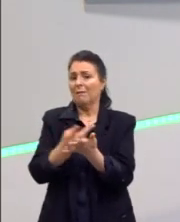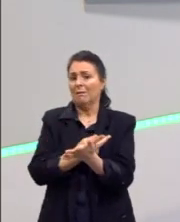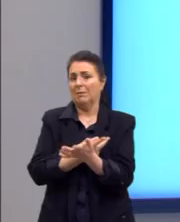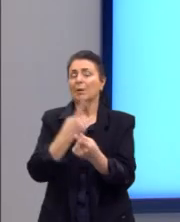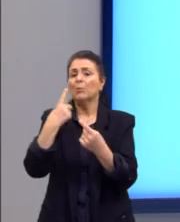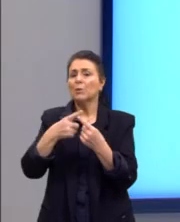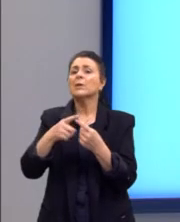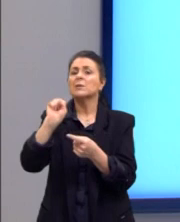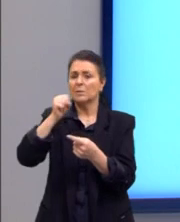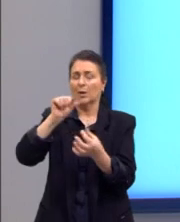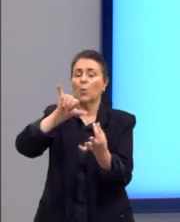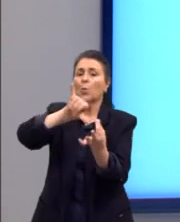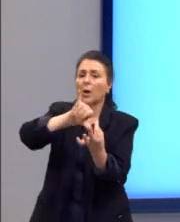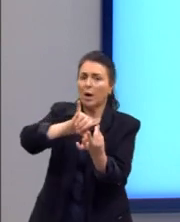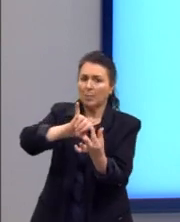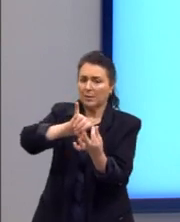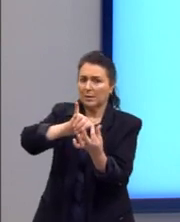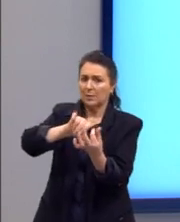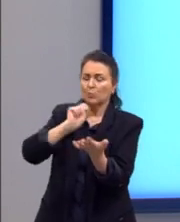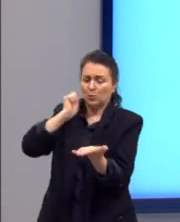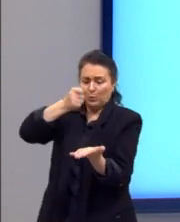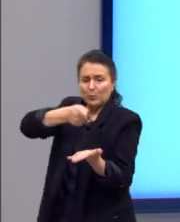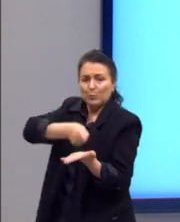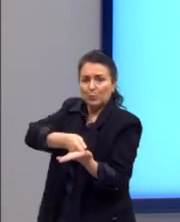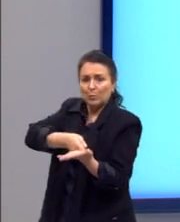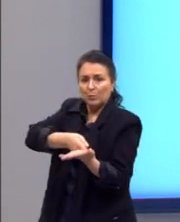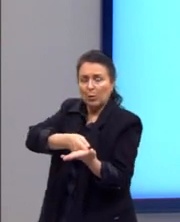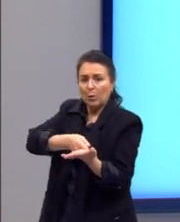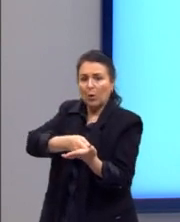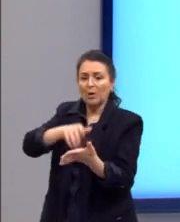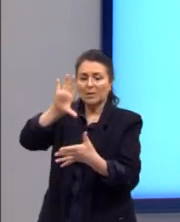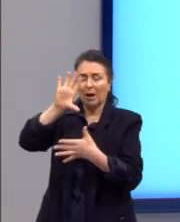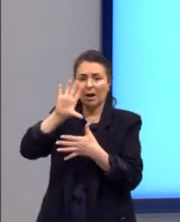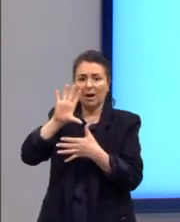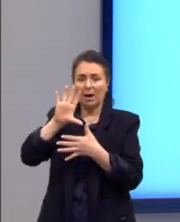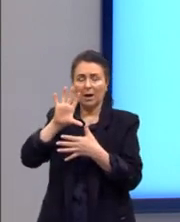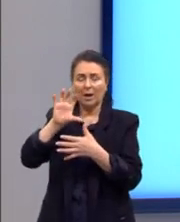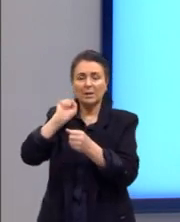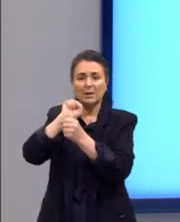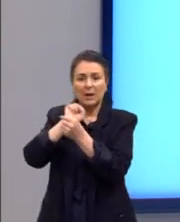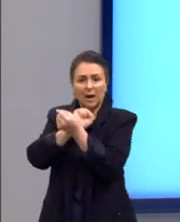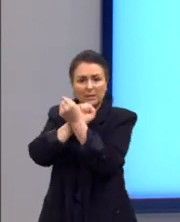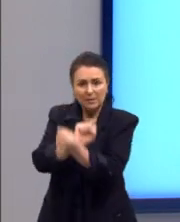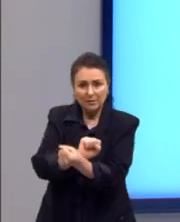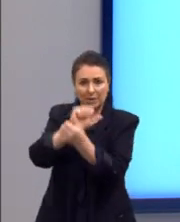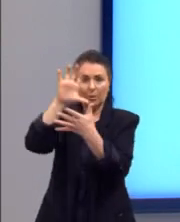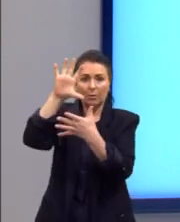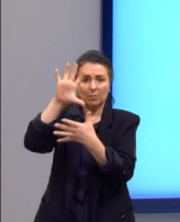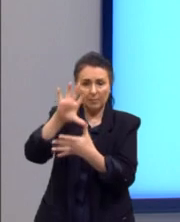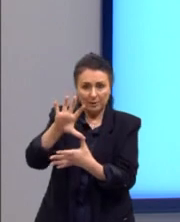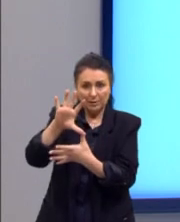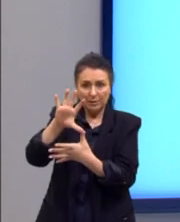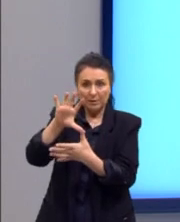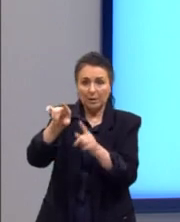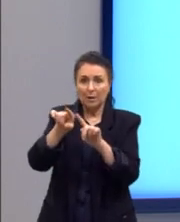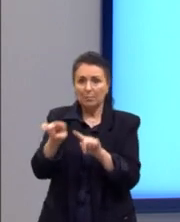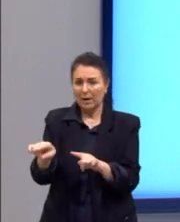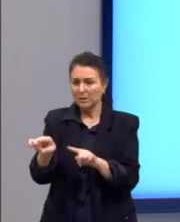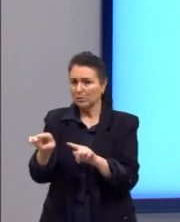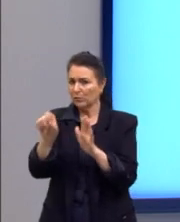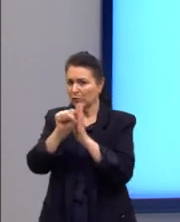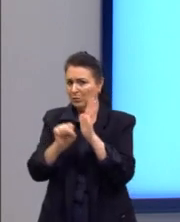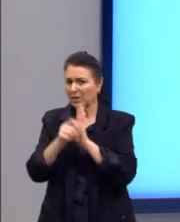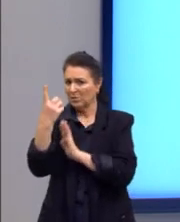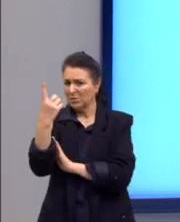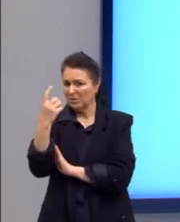foi o capitalismo que impôs a escravidão na América. Mas foi no século XIX? Não, foi no século